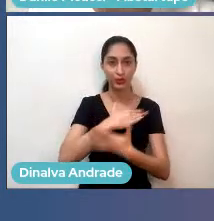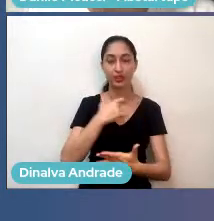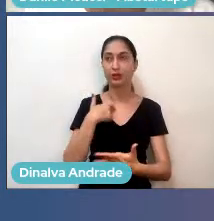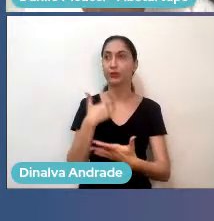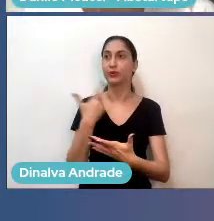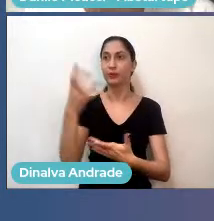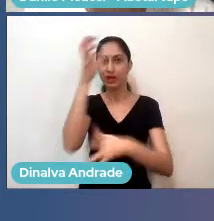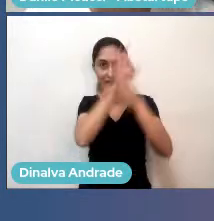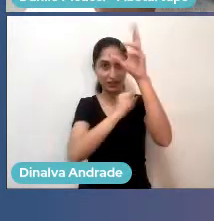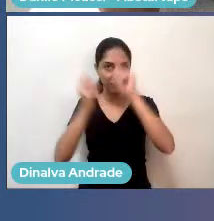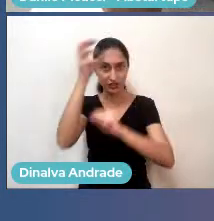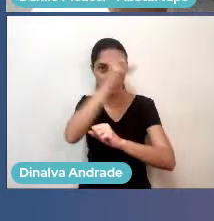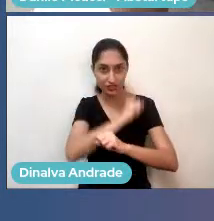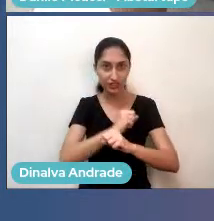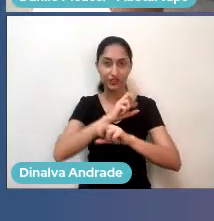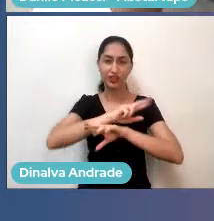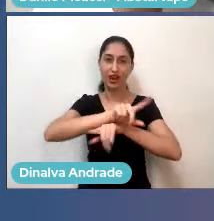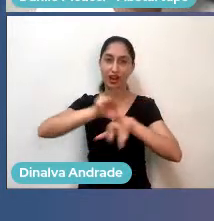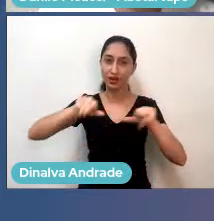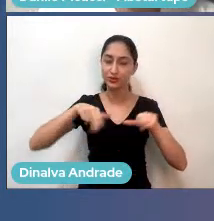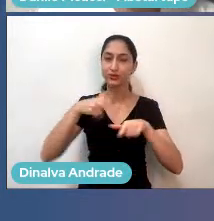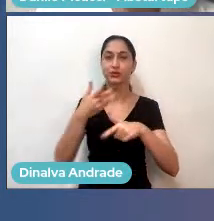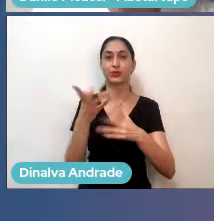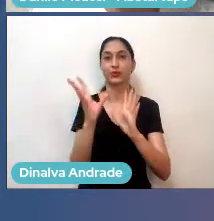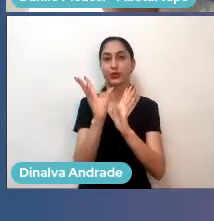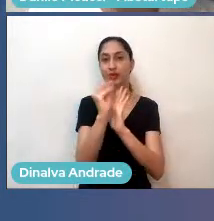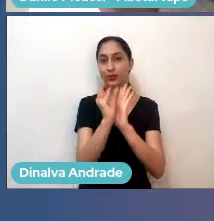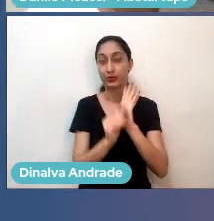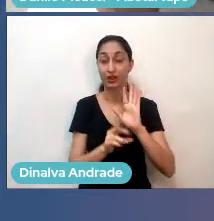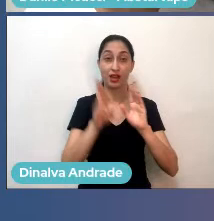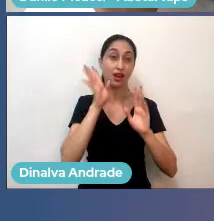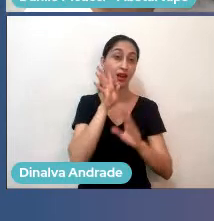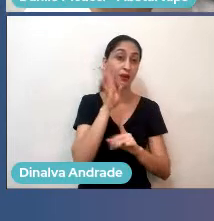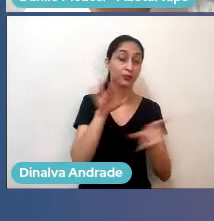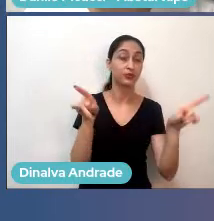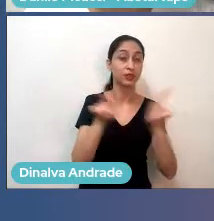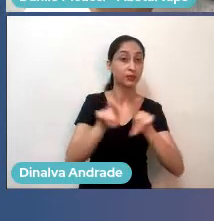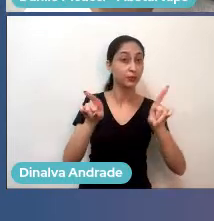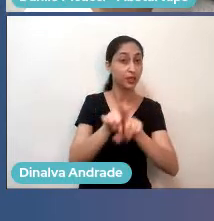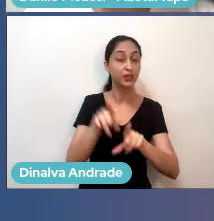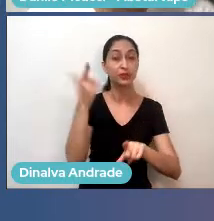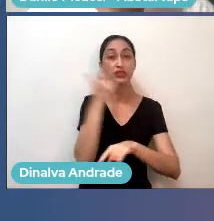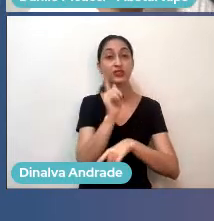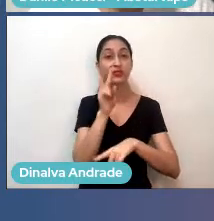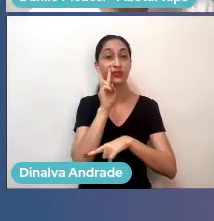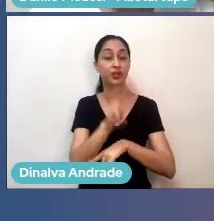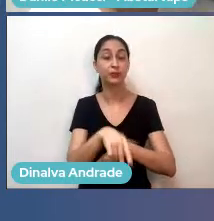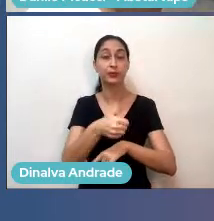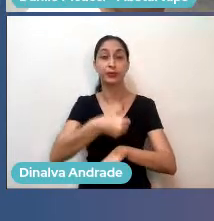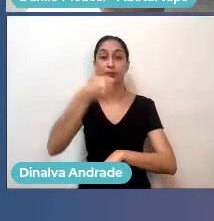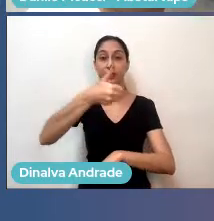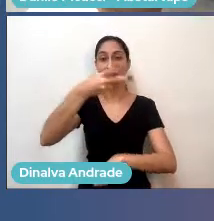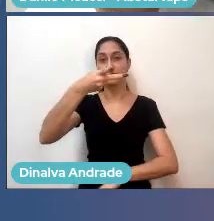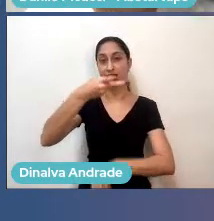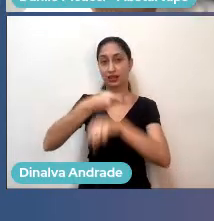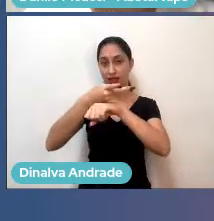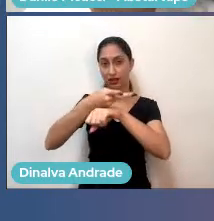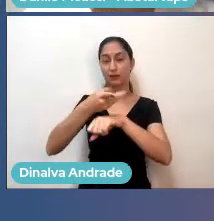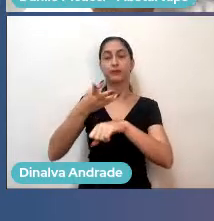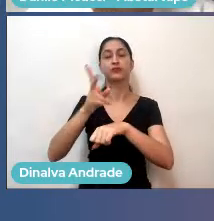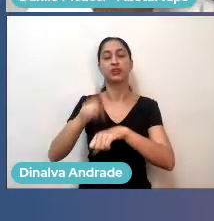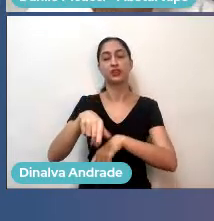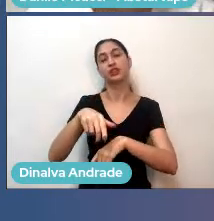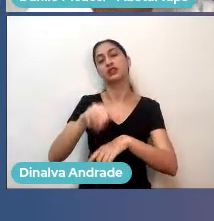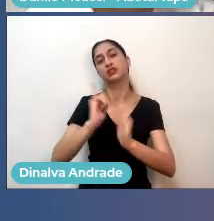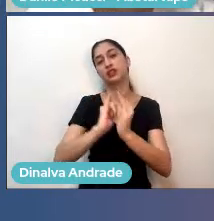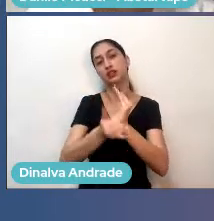e aprendi bastante com vários conteúdos legais, e ainda tive o prazer de assistir a primeira premiação de startups, e ecossistema de startups aí da